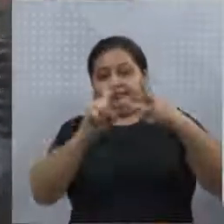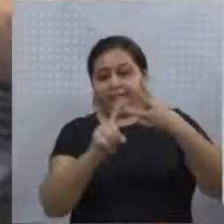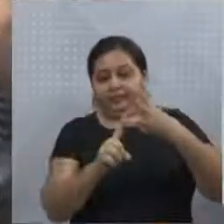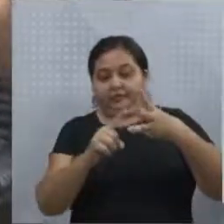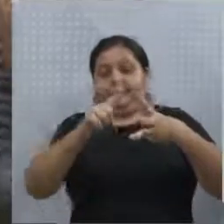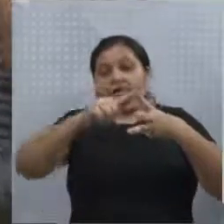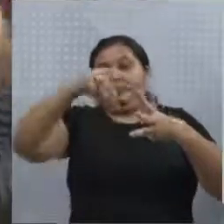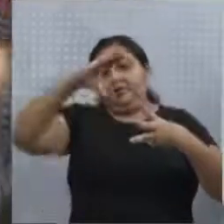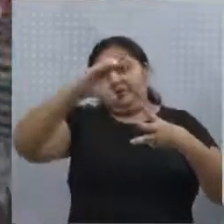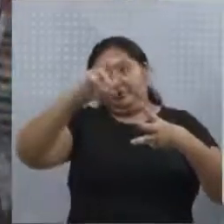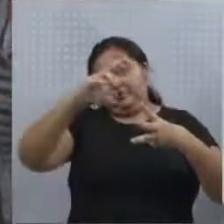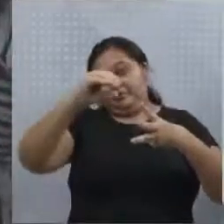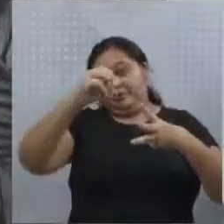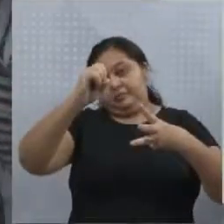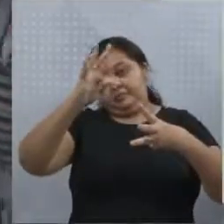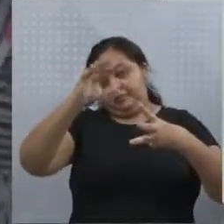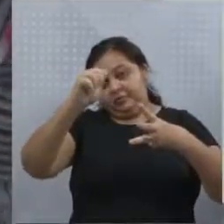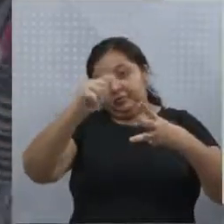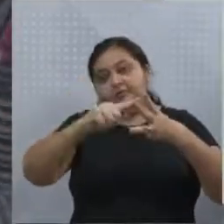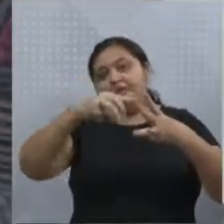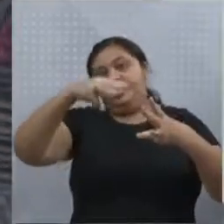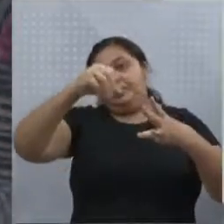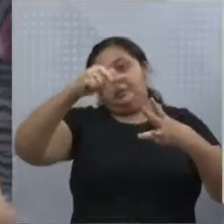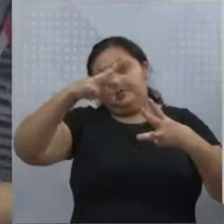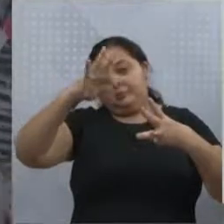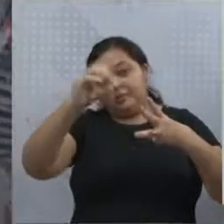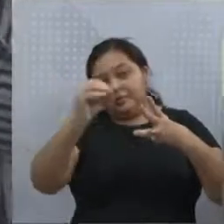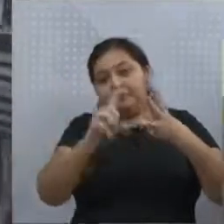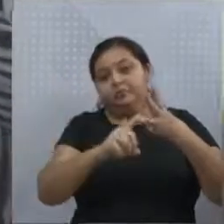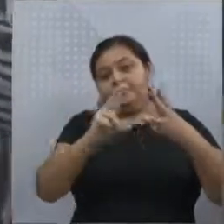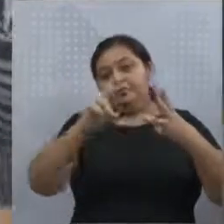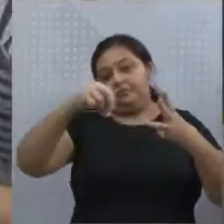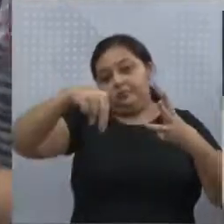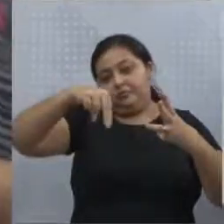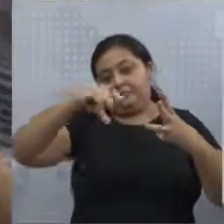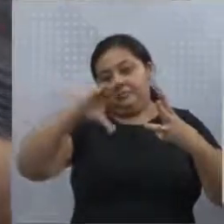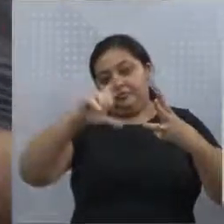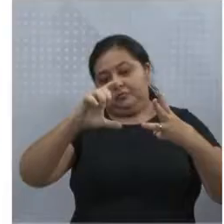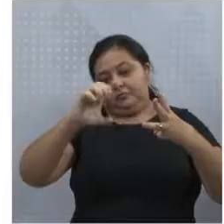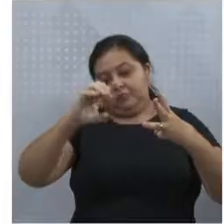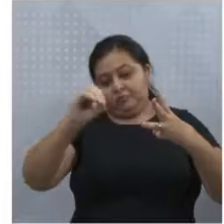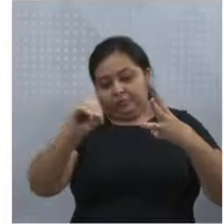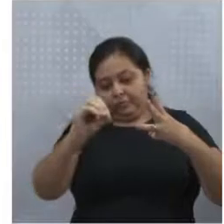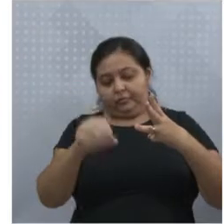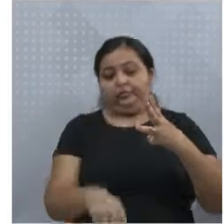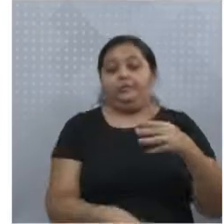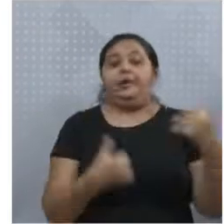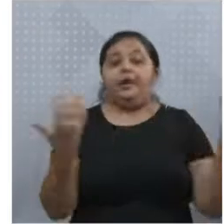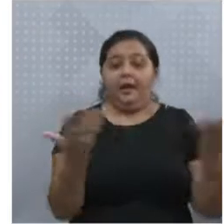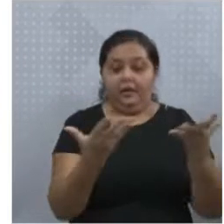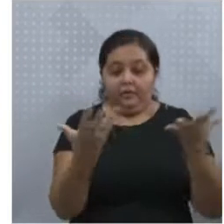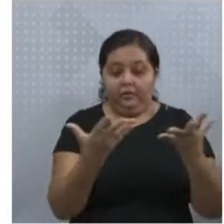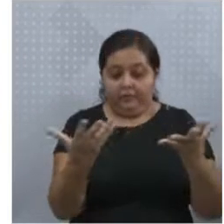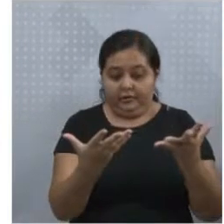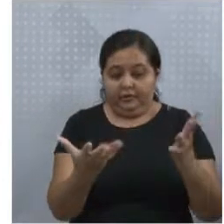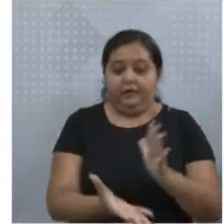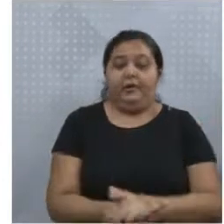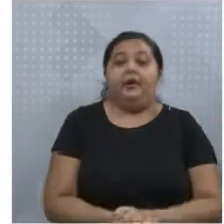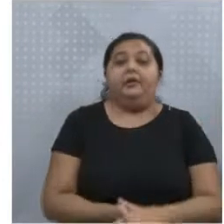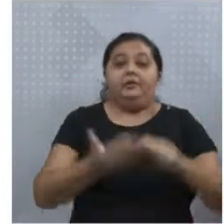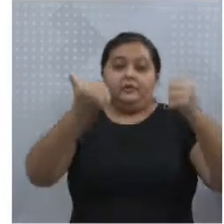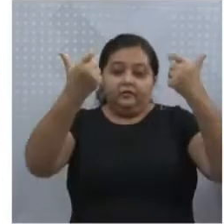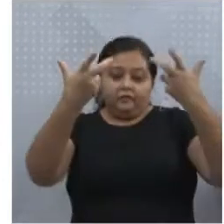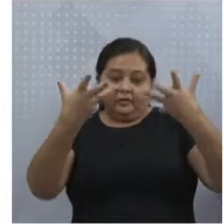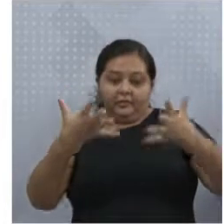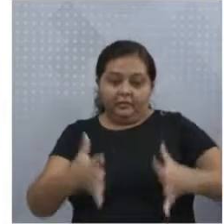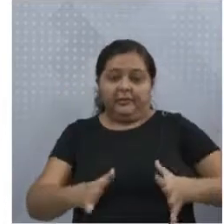manto e núcleo, é nessa perspectiva que eu estou falando. E aqui nós vamos falar sobre a atmosfera. Ela corresponde justamente a essa